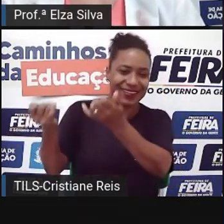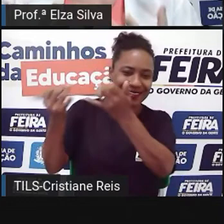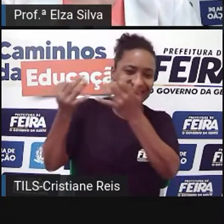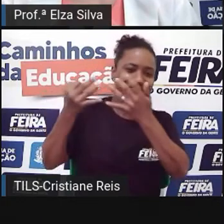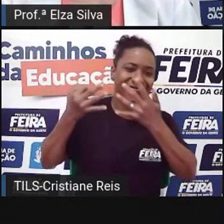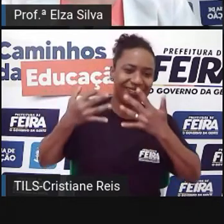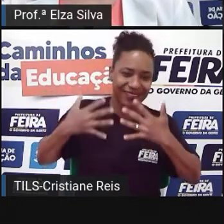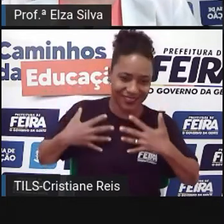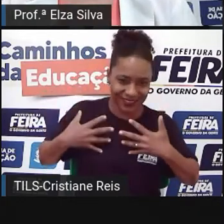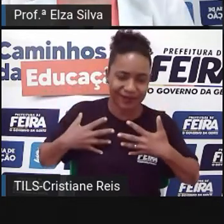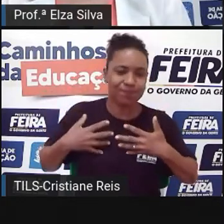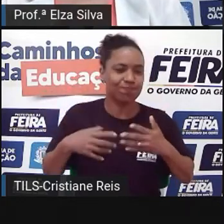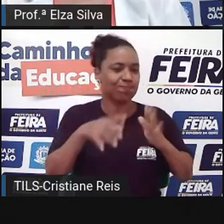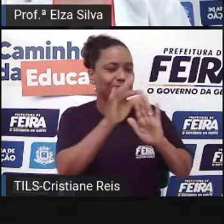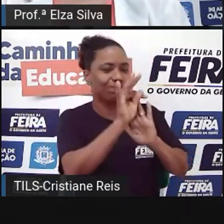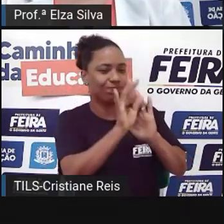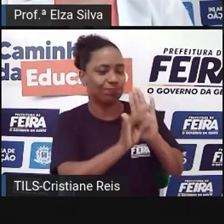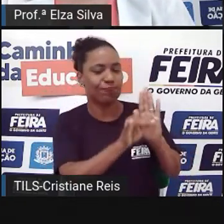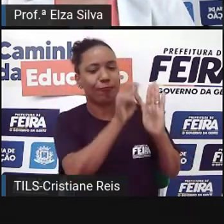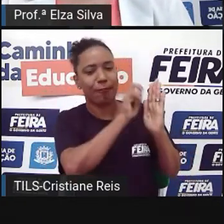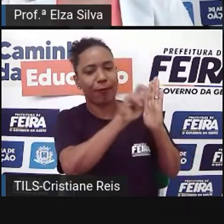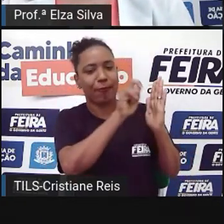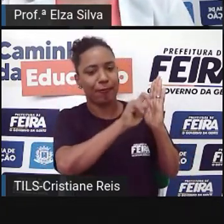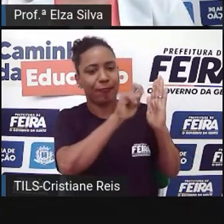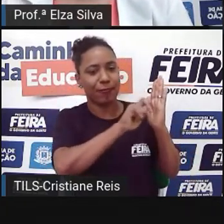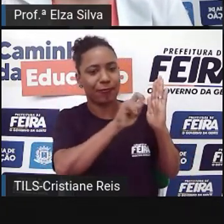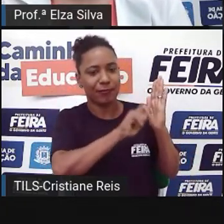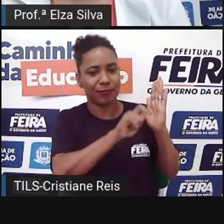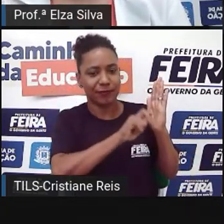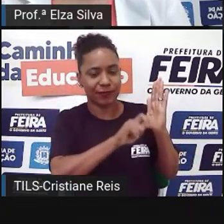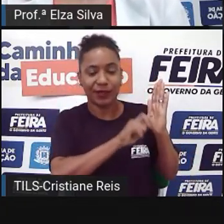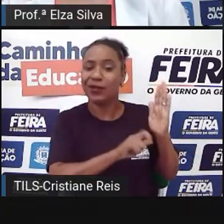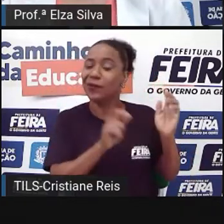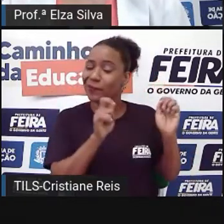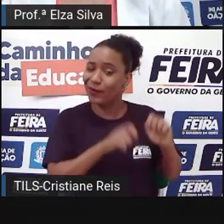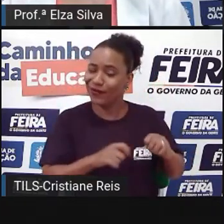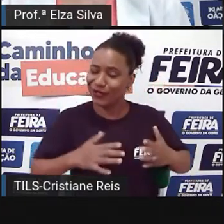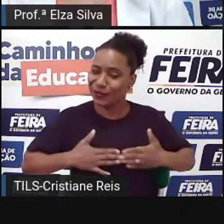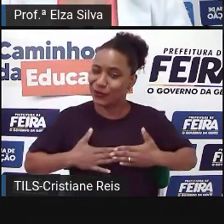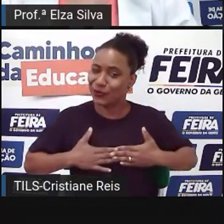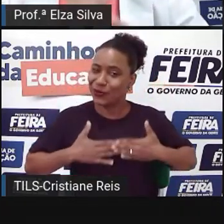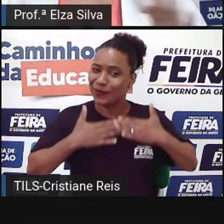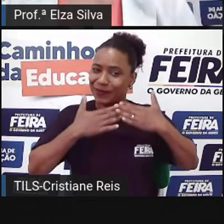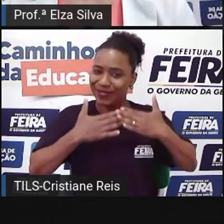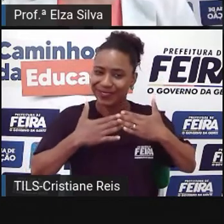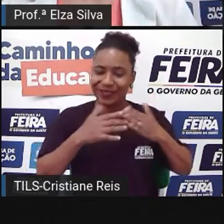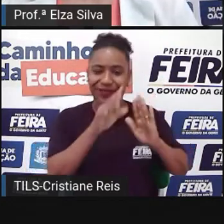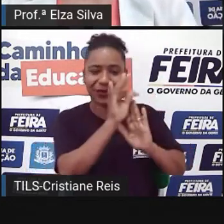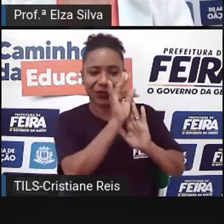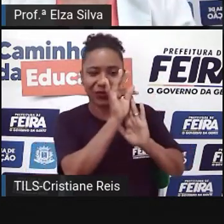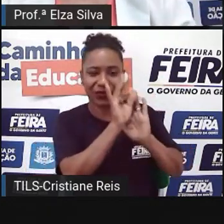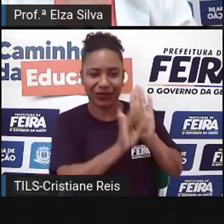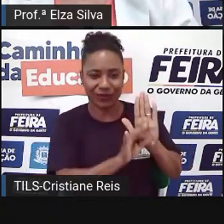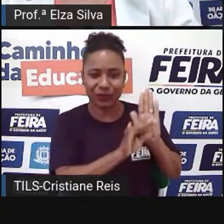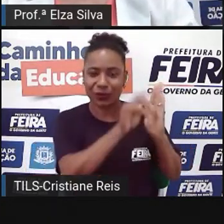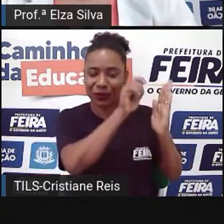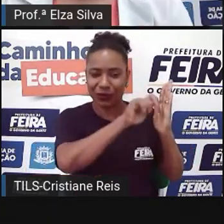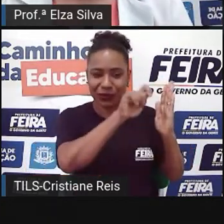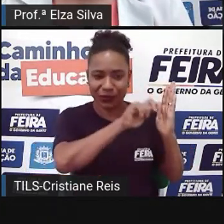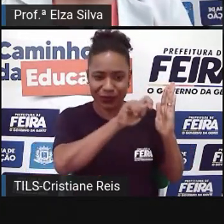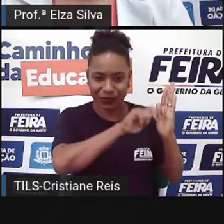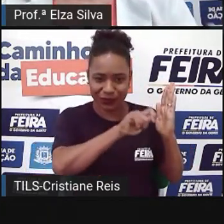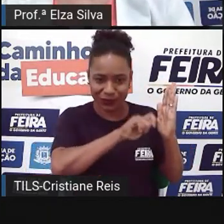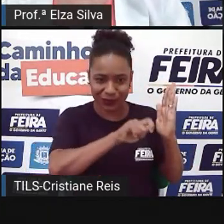E produza um texto Sobre a vida dele Você pode até fazer Uma surpresa Olha que coisa legal Produzir um texto Sobre alguém Que você